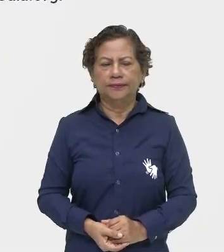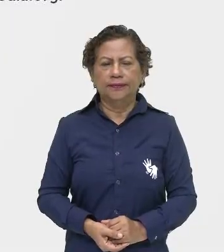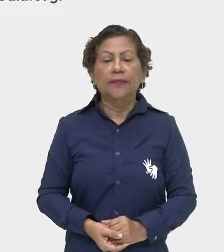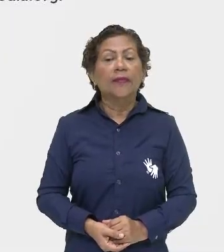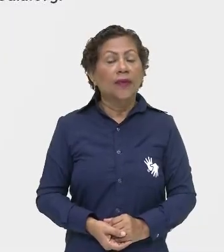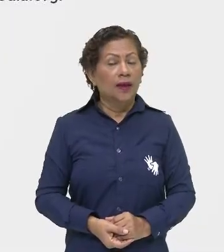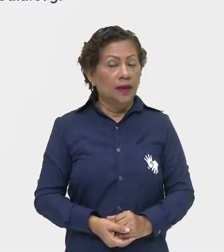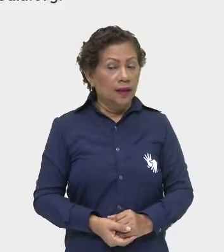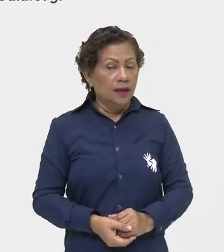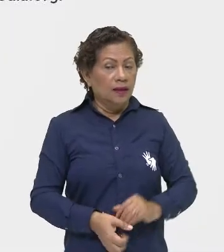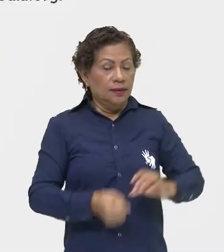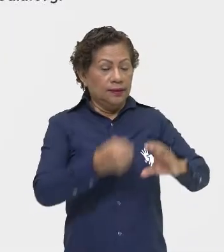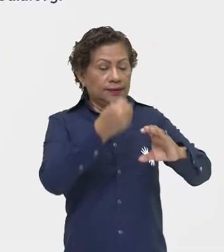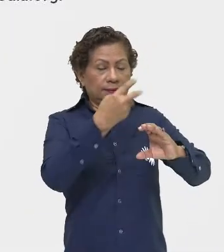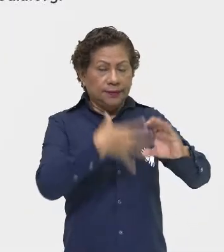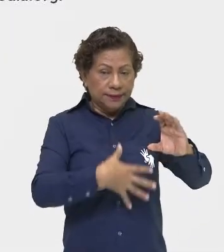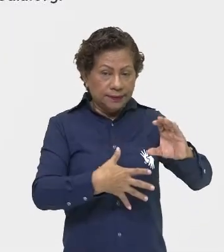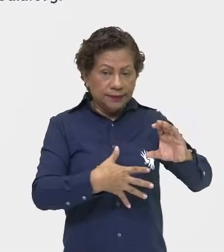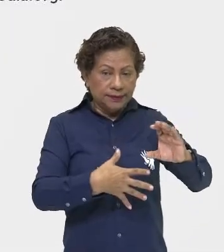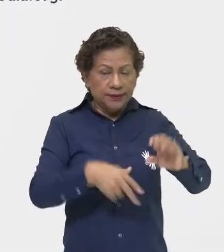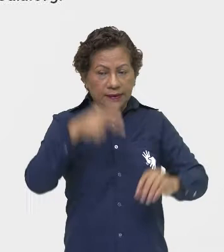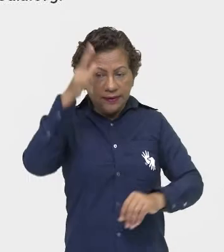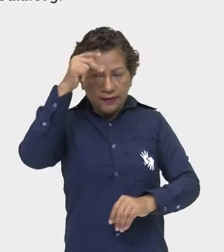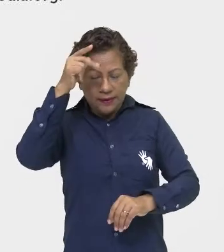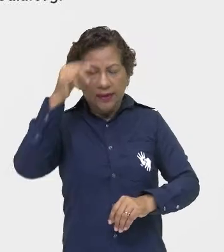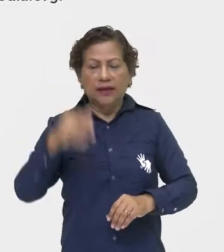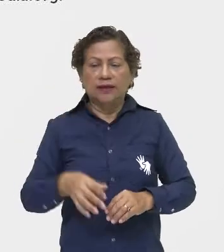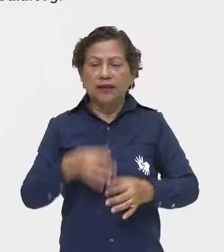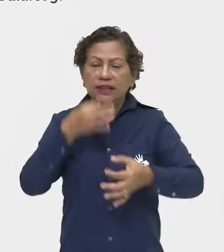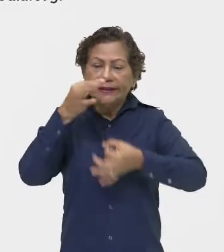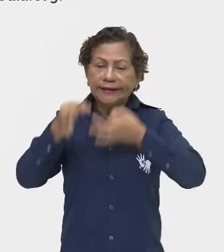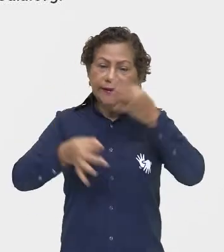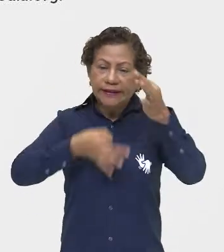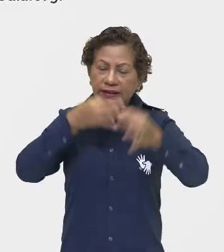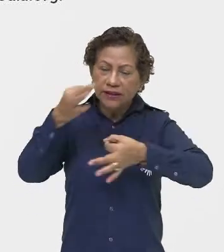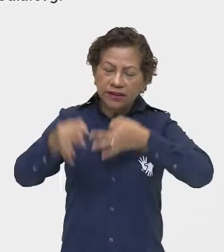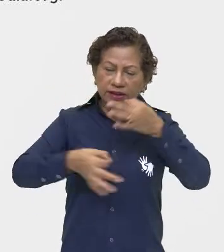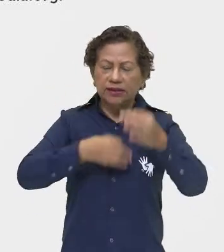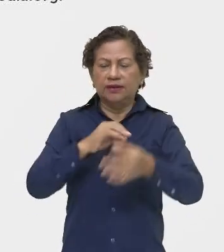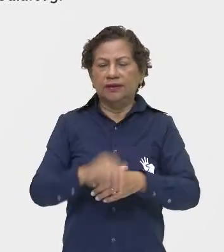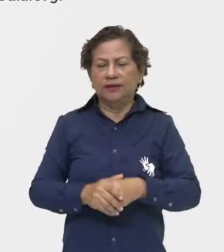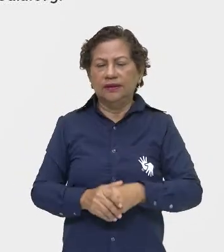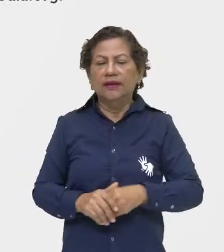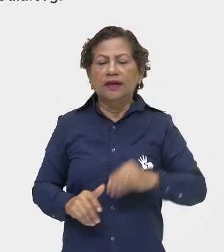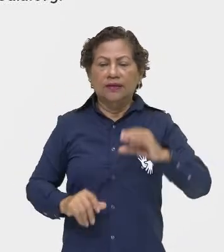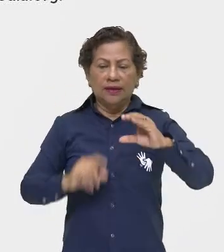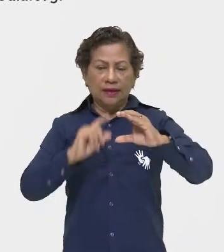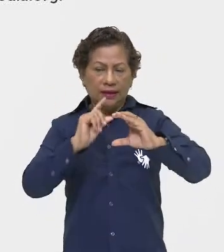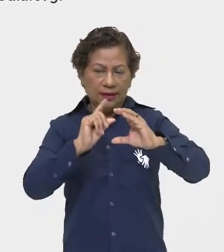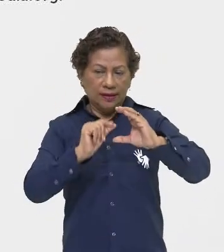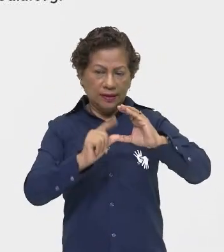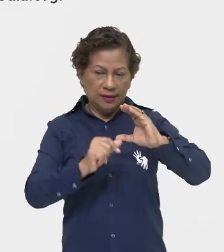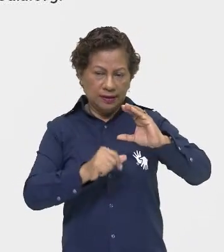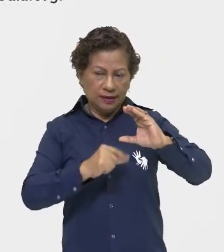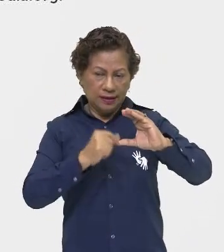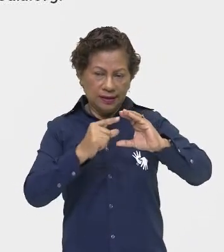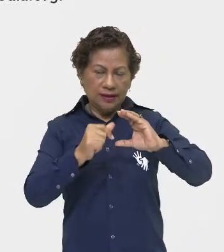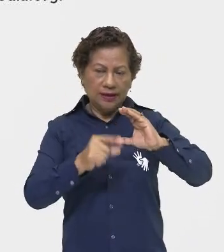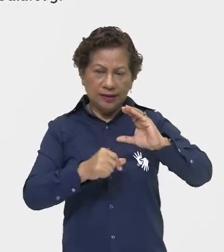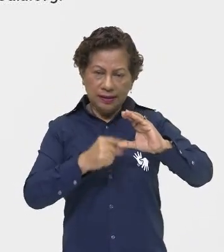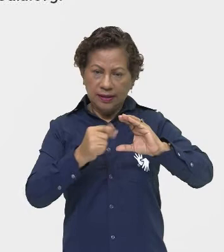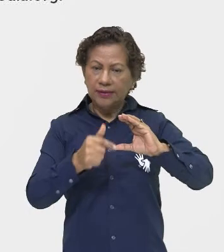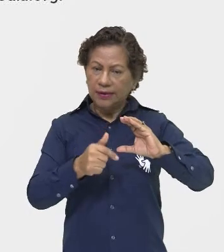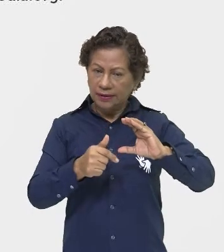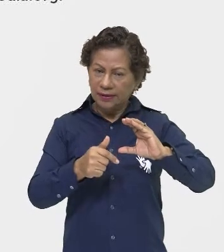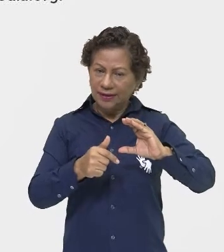Crítica ao capitalismo e ao consumismo. Tem algo muito parecido com o pop art que nós já